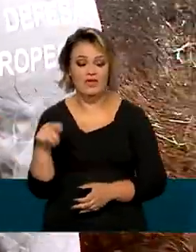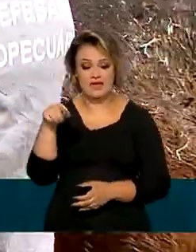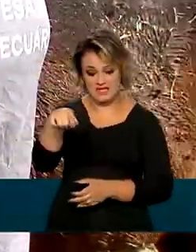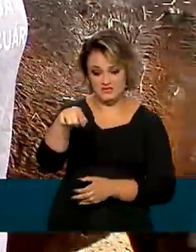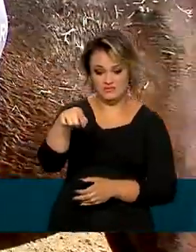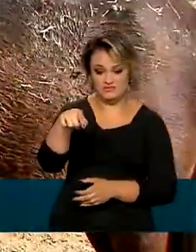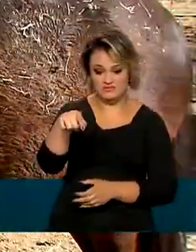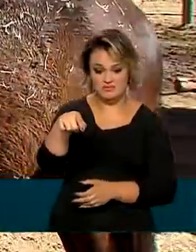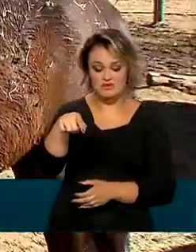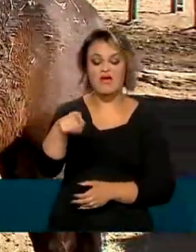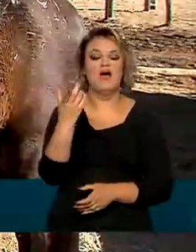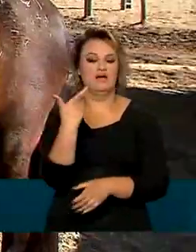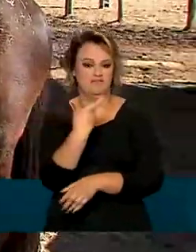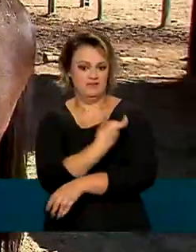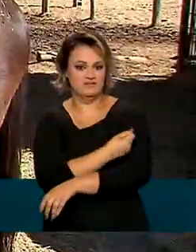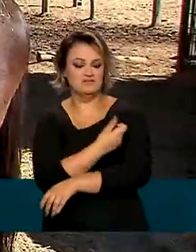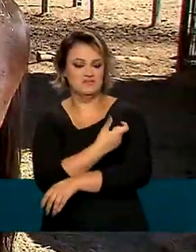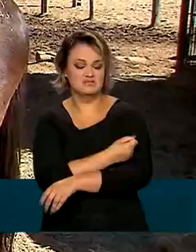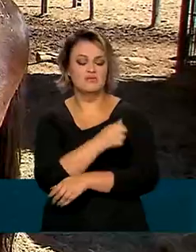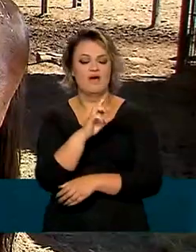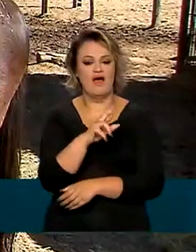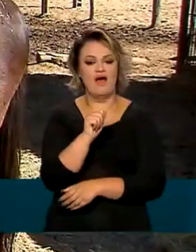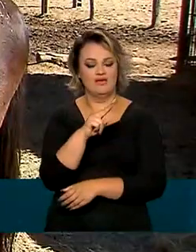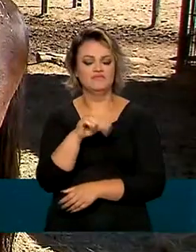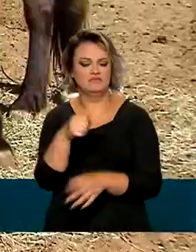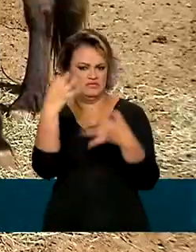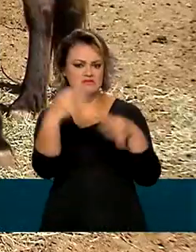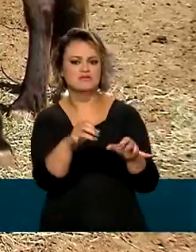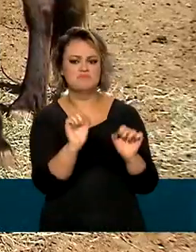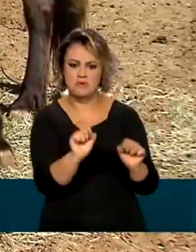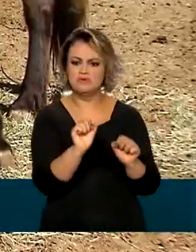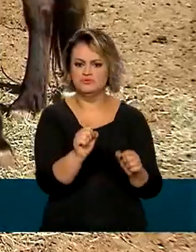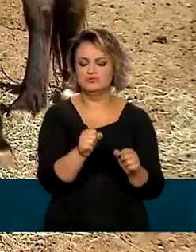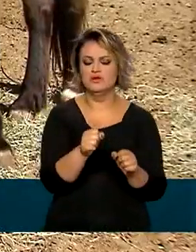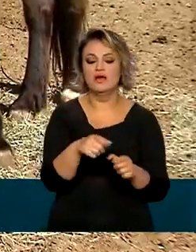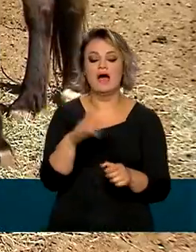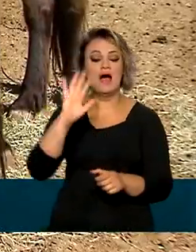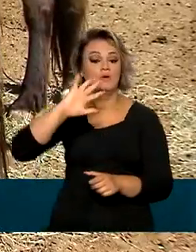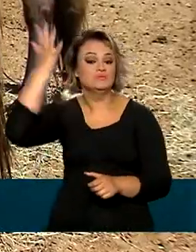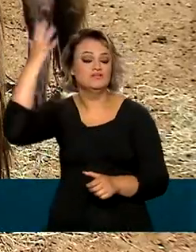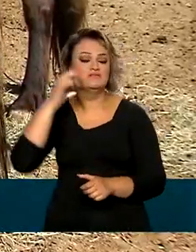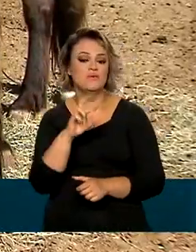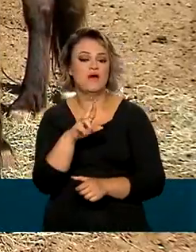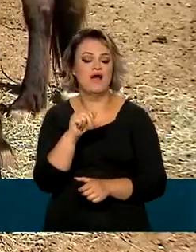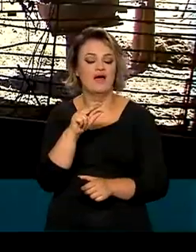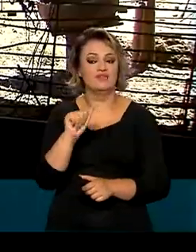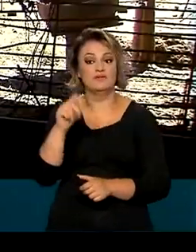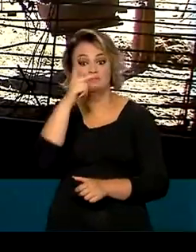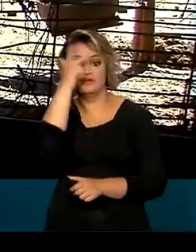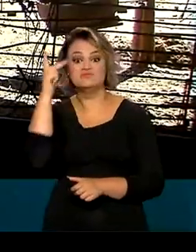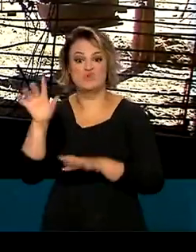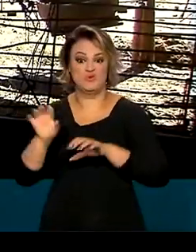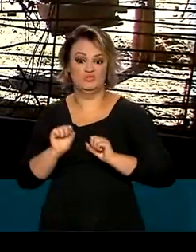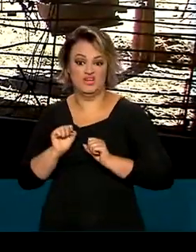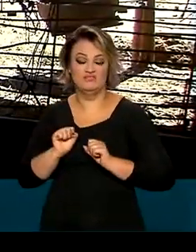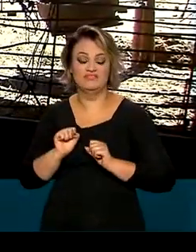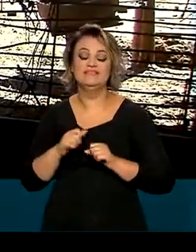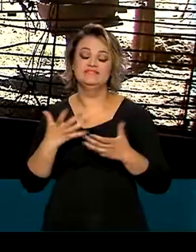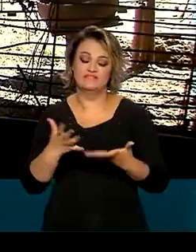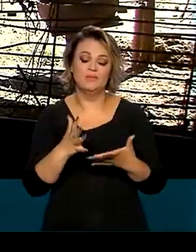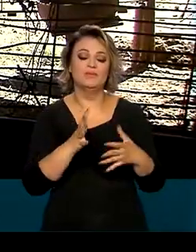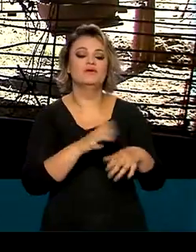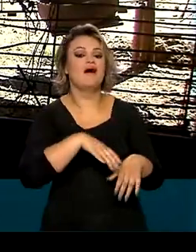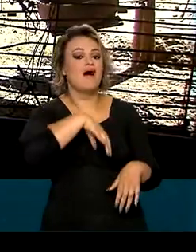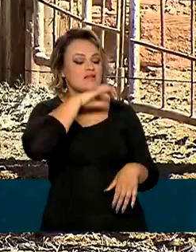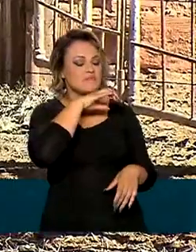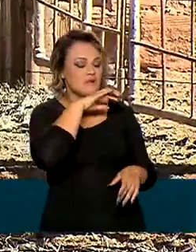rebanho está com a vacinação da raiva em dia. Como surgiu um caso de raiva humana, até mesmo os animais